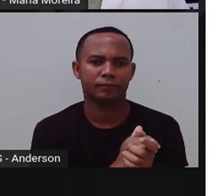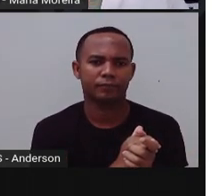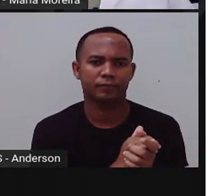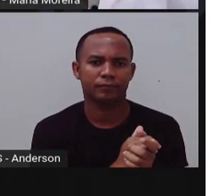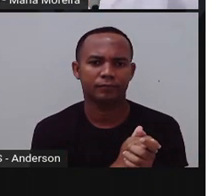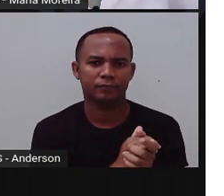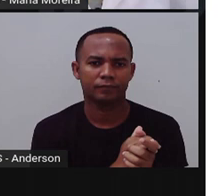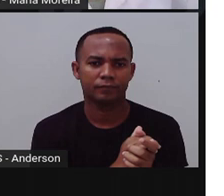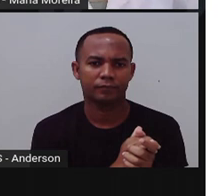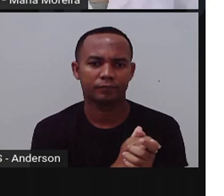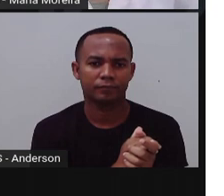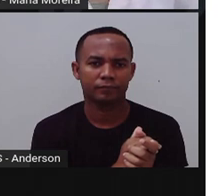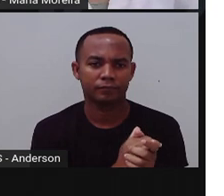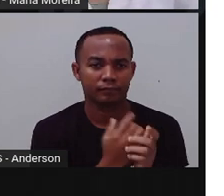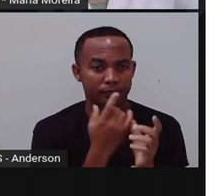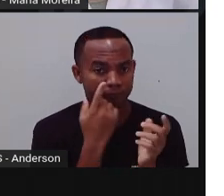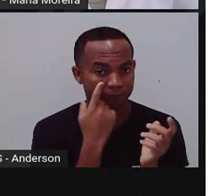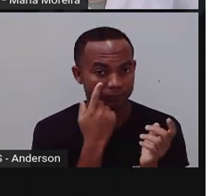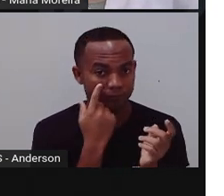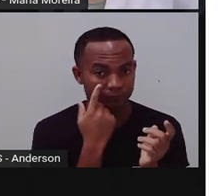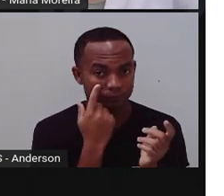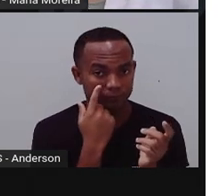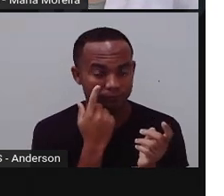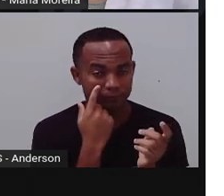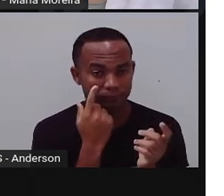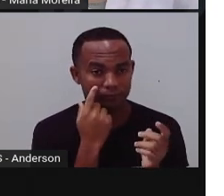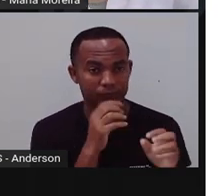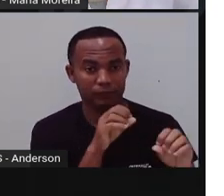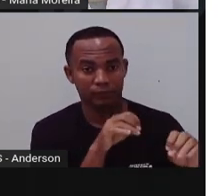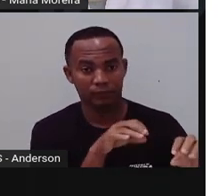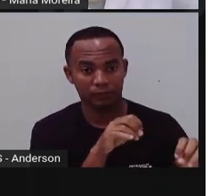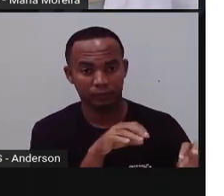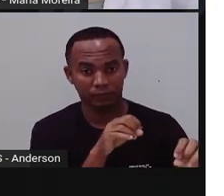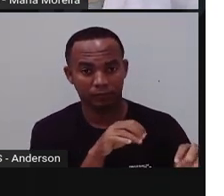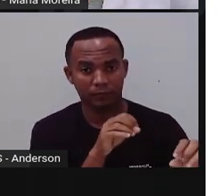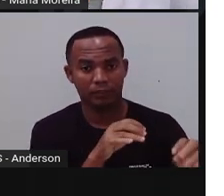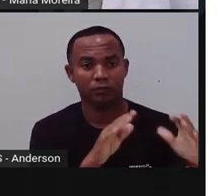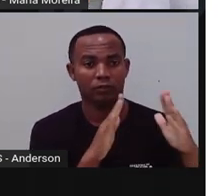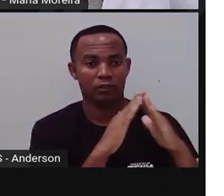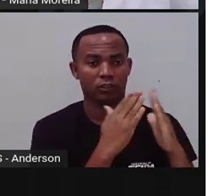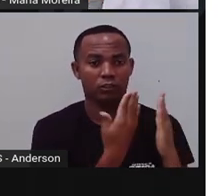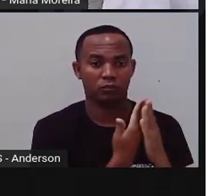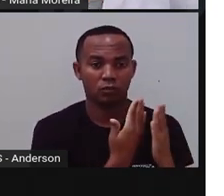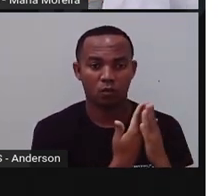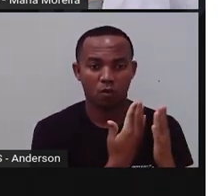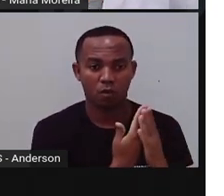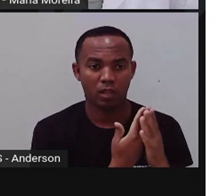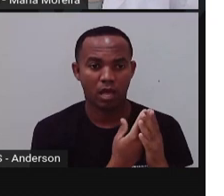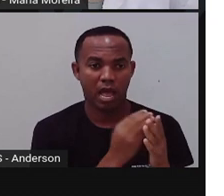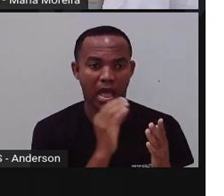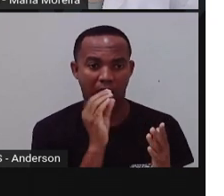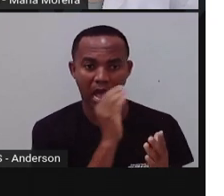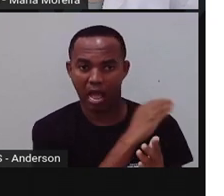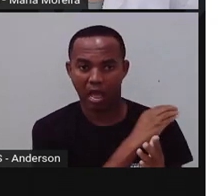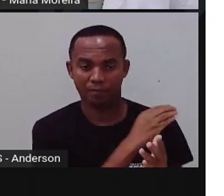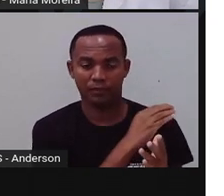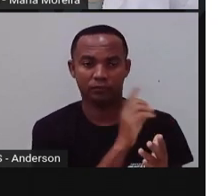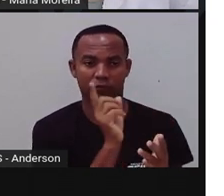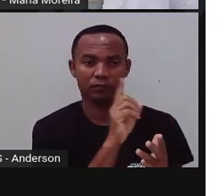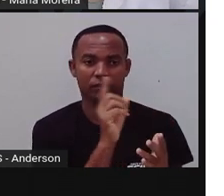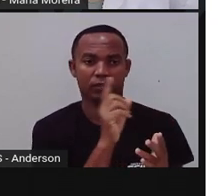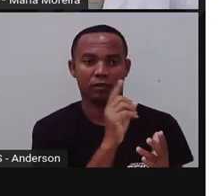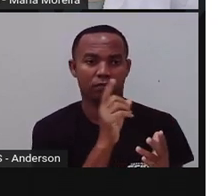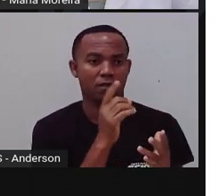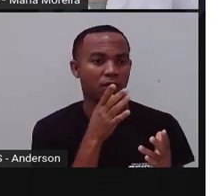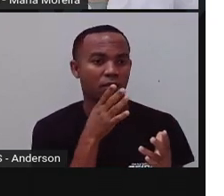Bom, levar esses ensinamentos para a escola não foi tão rápido, né? Demorou muitos